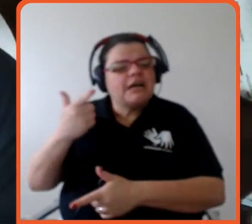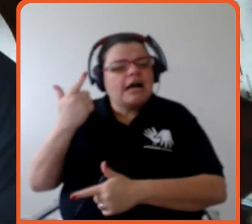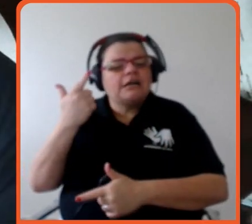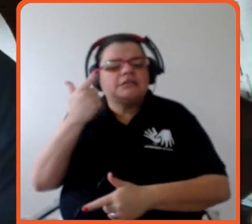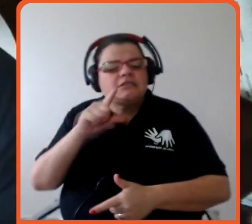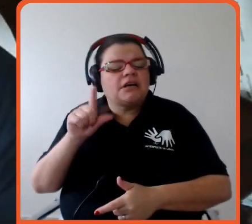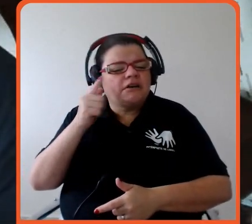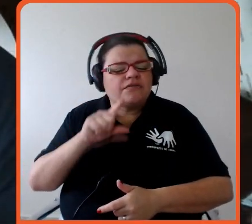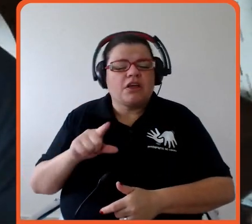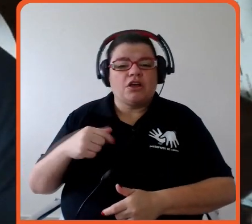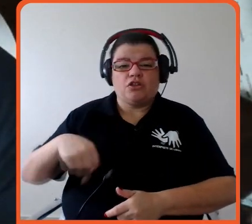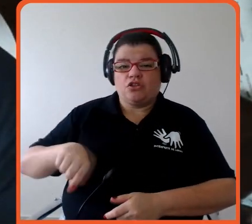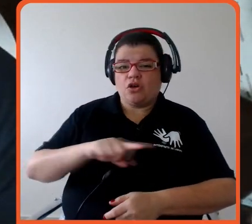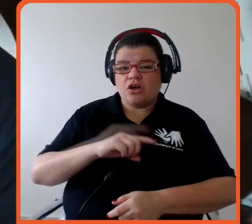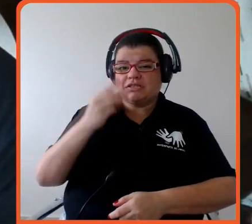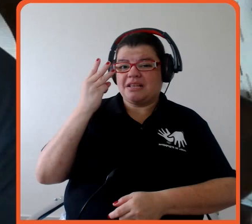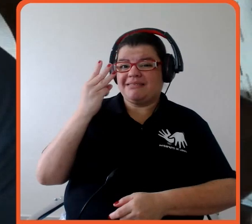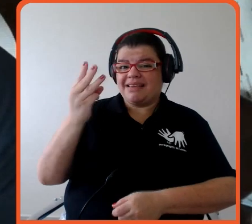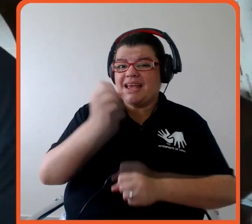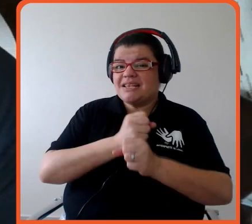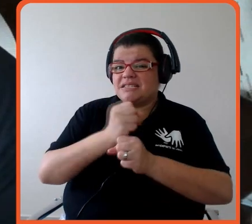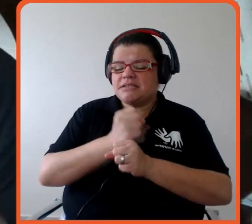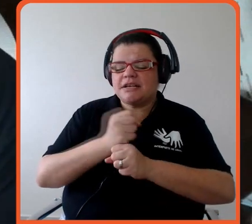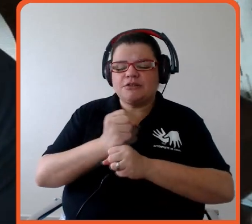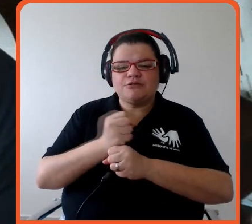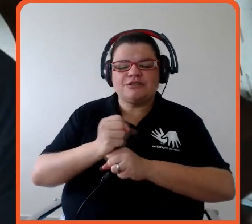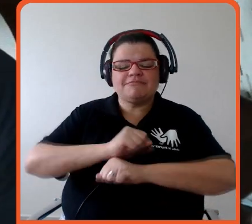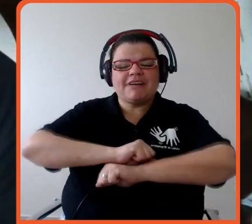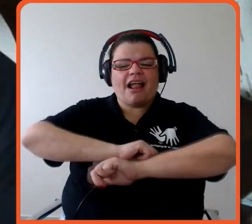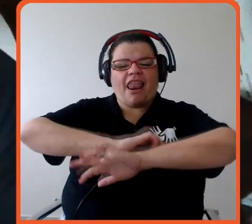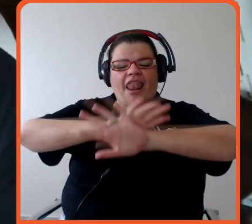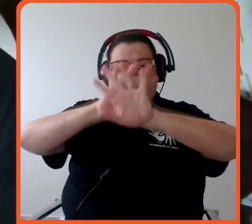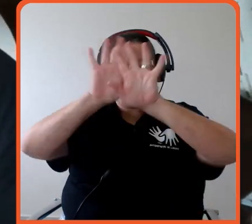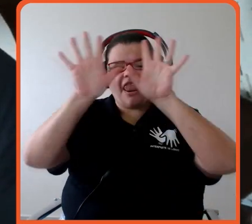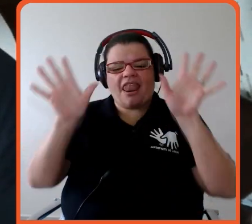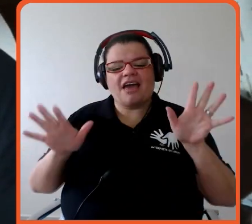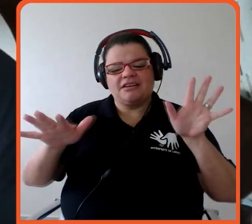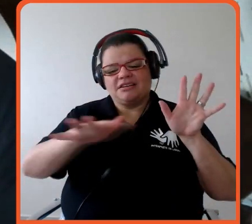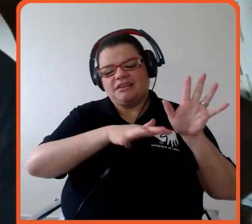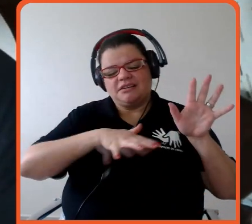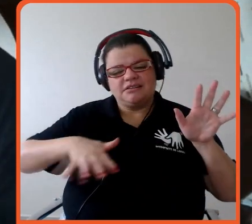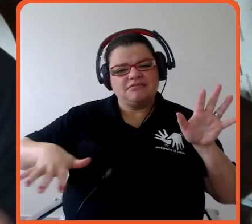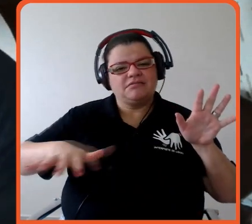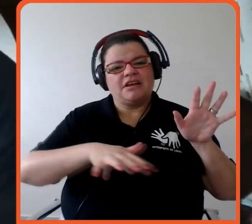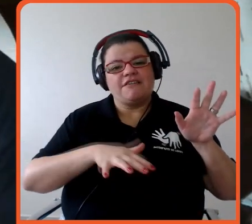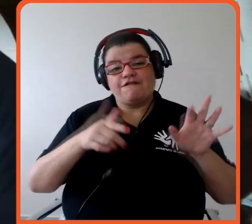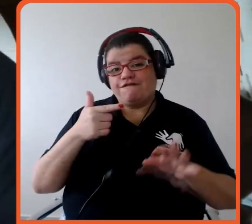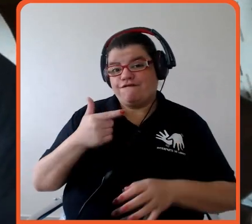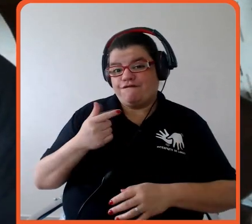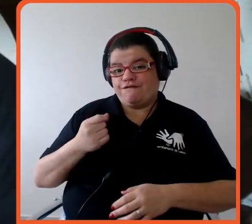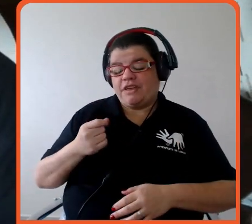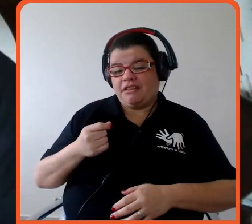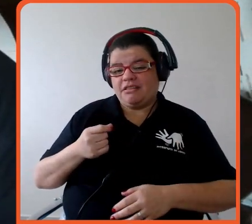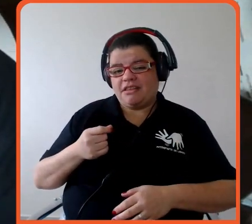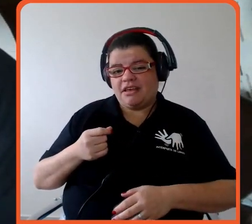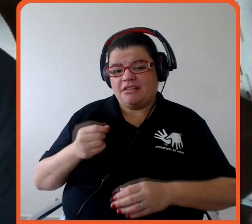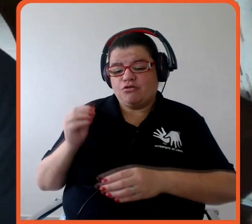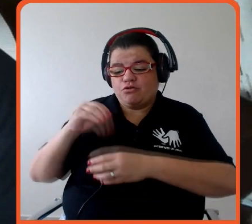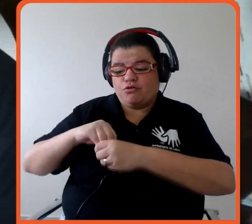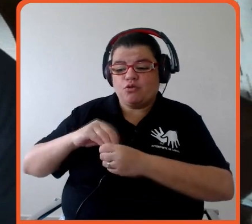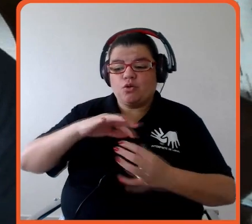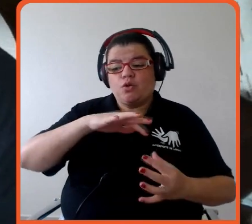a empresa mais transparente do Brasil no nosso setor e entre as 20 mais do mundo na moda